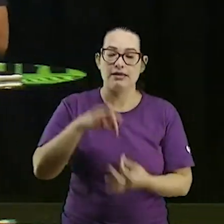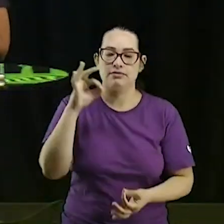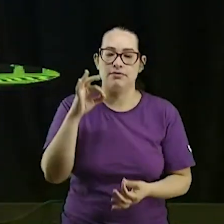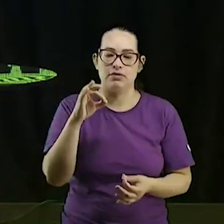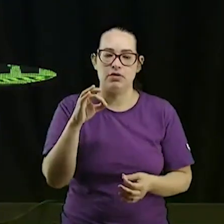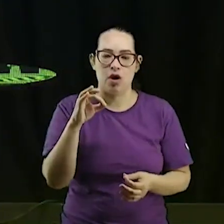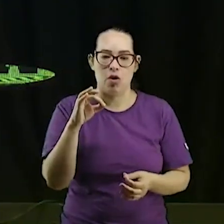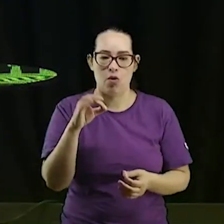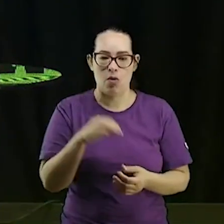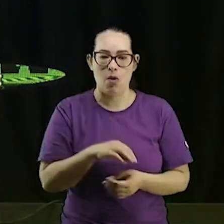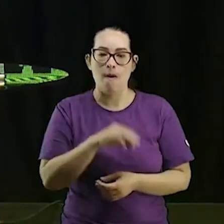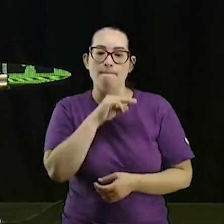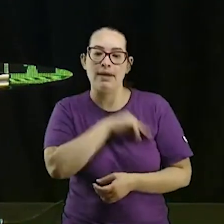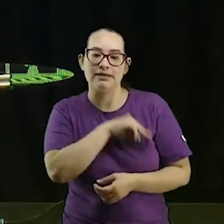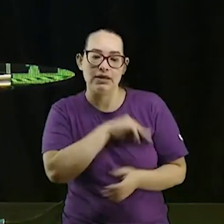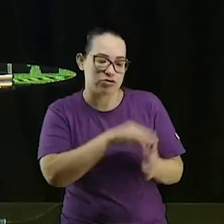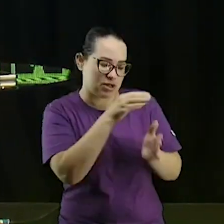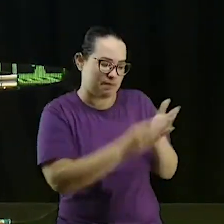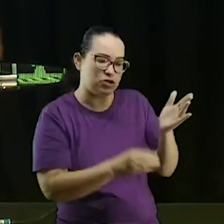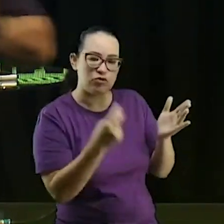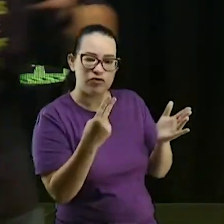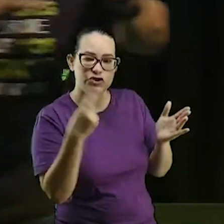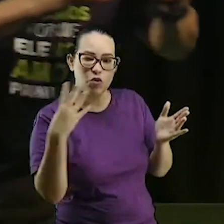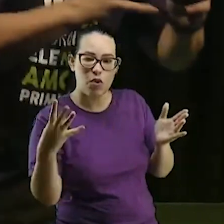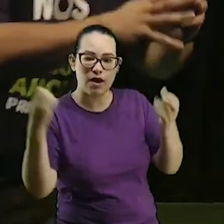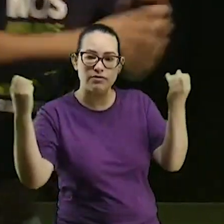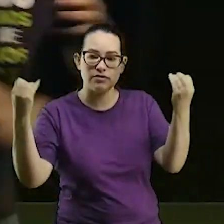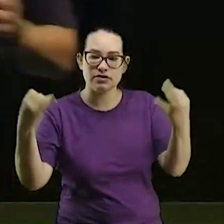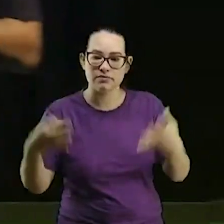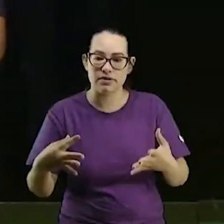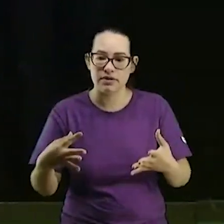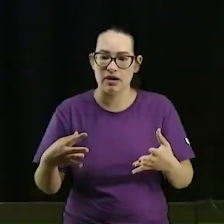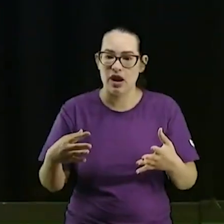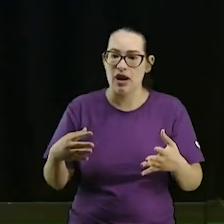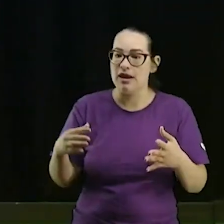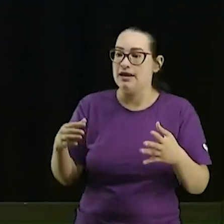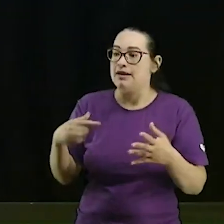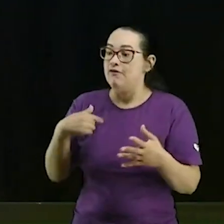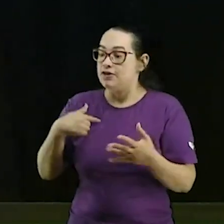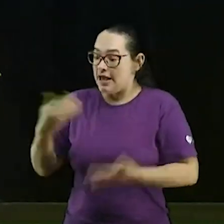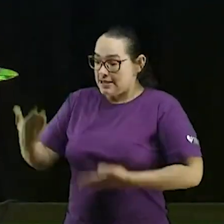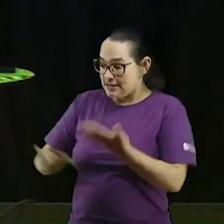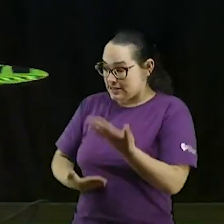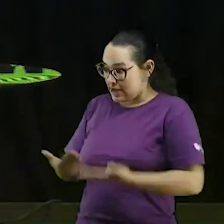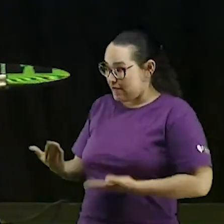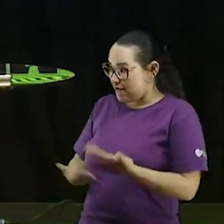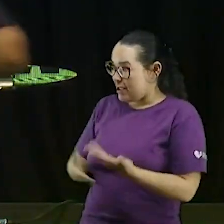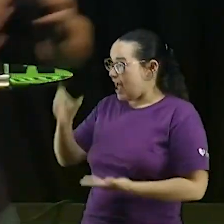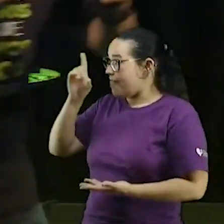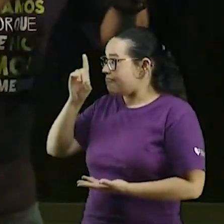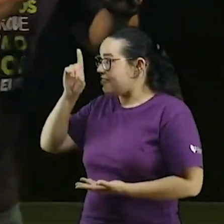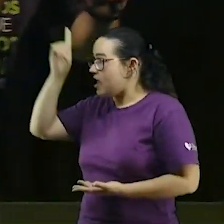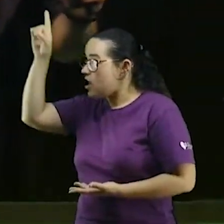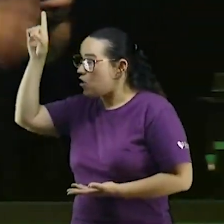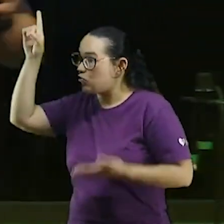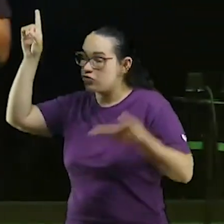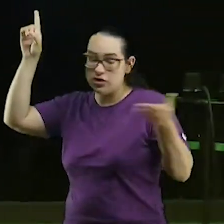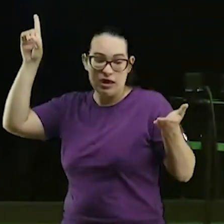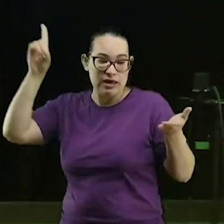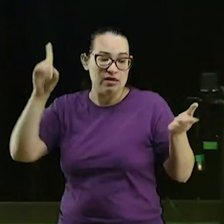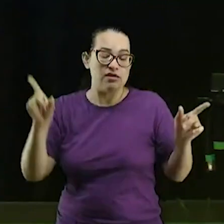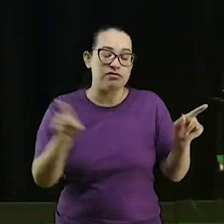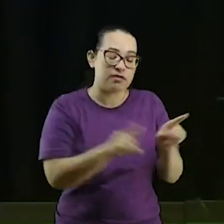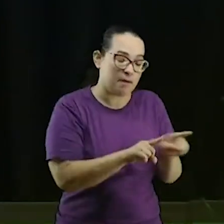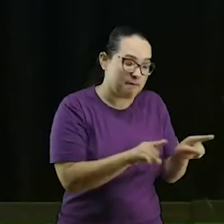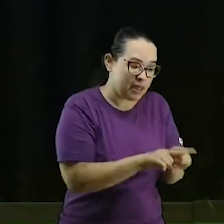o que gente? você não pode servir a Deus e a mamão você vai amar um e você vai odiar o outro